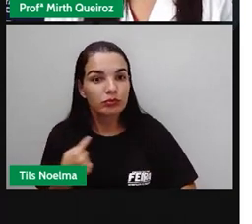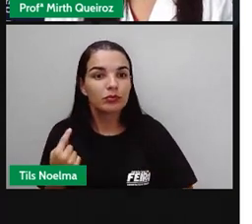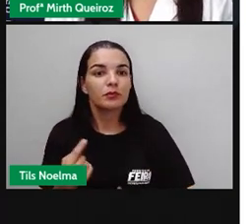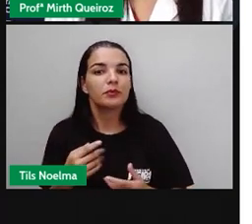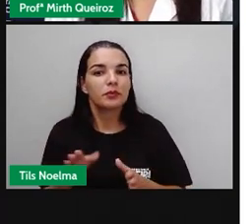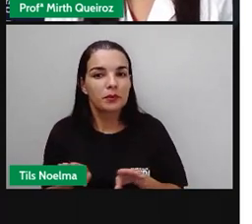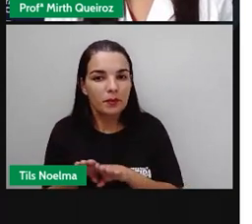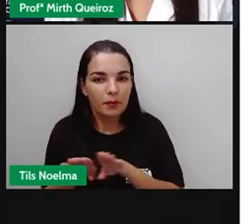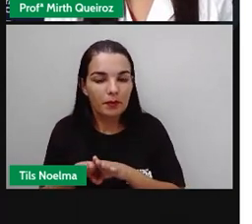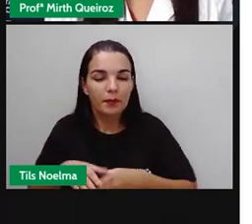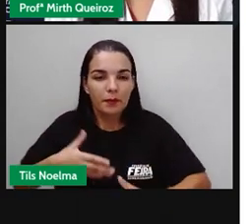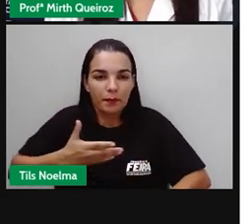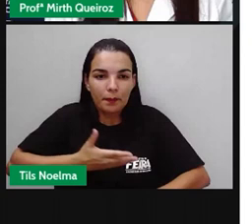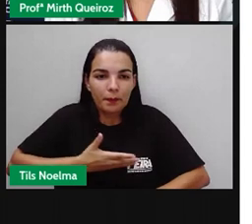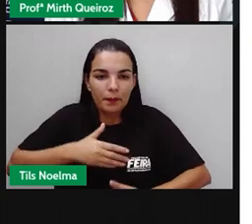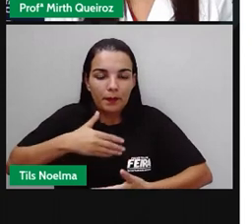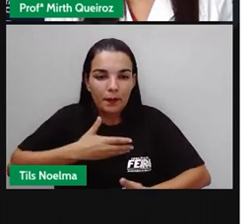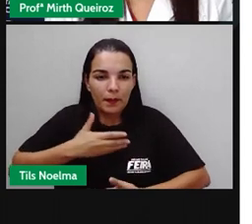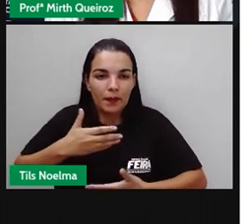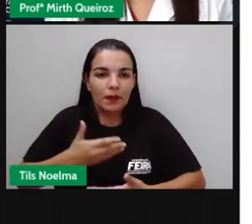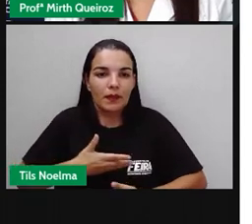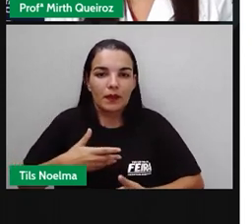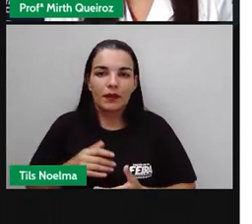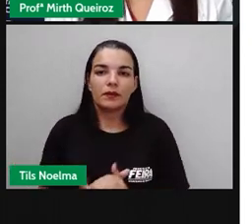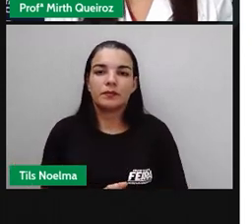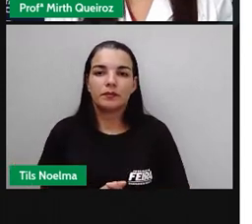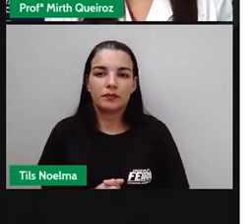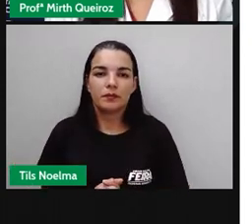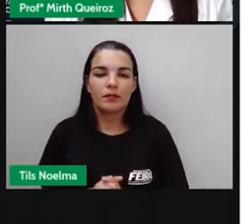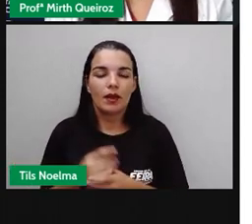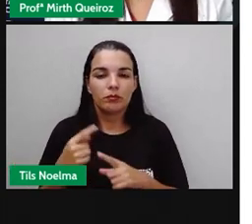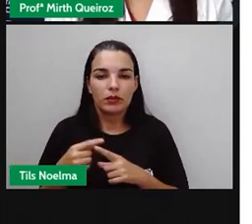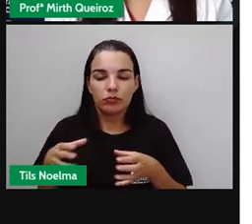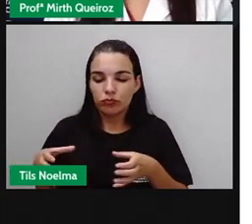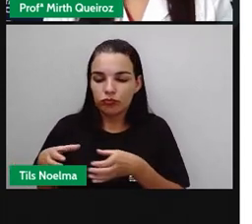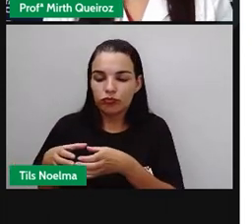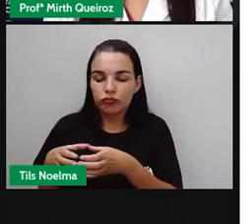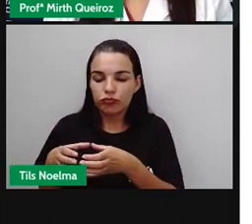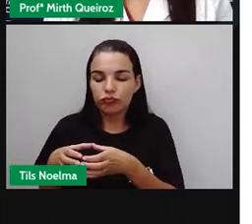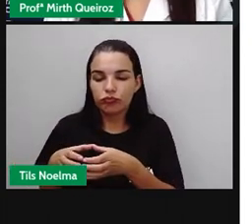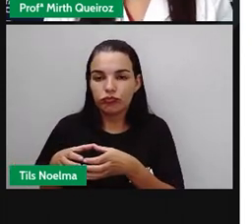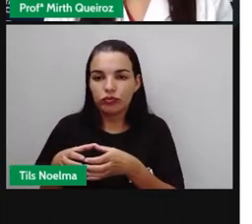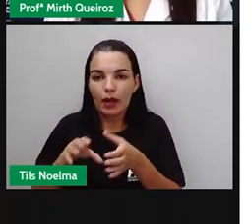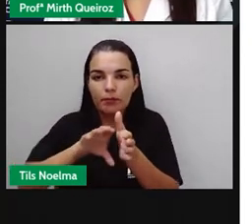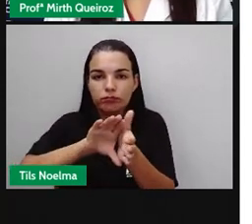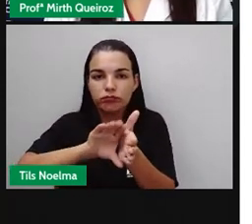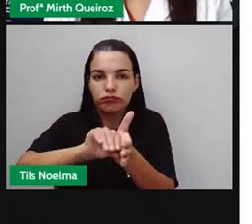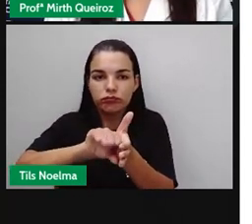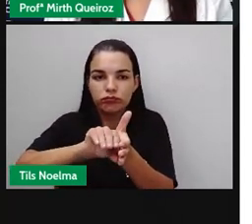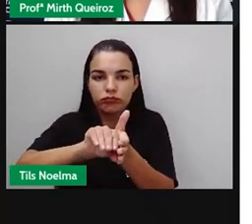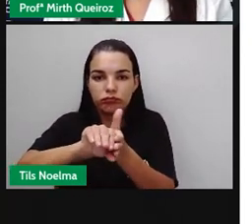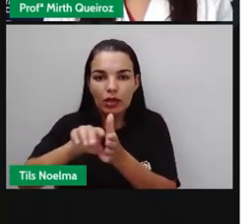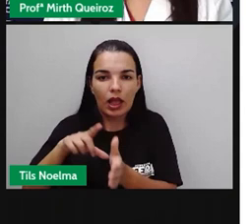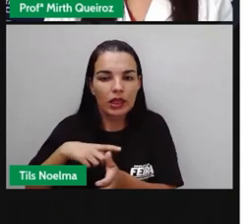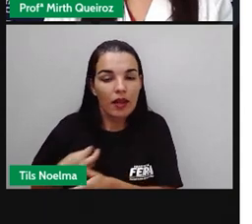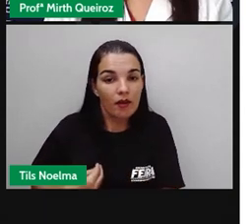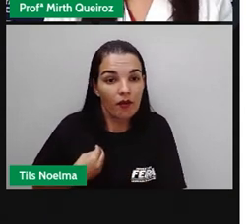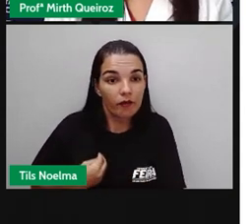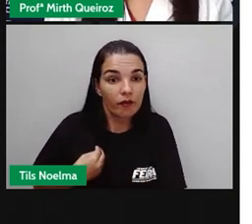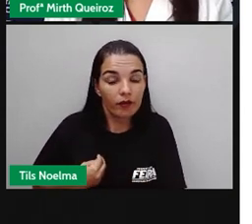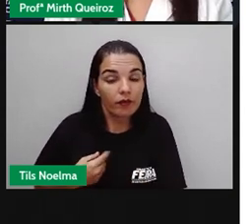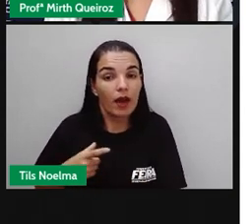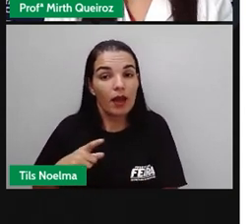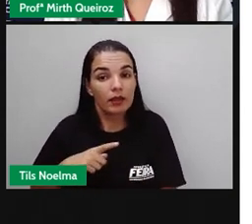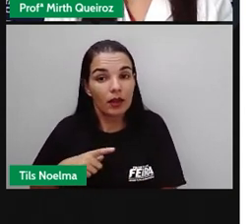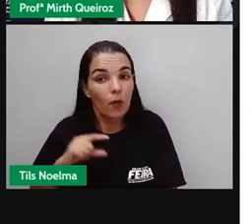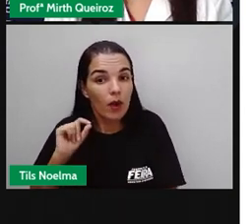digestório. Que é o chamado de clora intestinal, né? O conjunto de bactérias. Então, essas bactérias, elas vivas, elas são